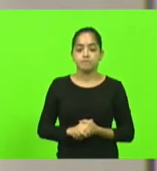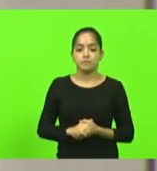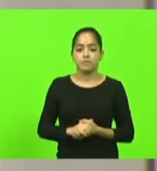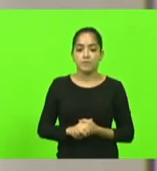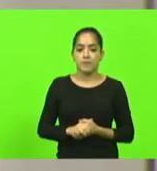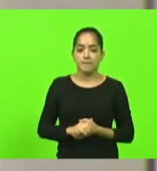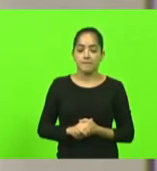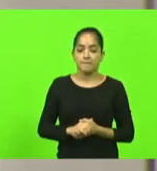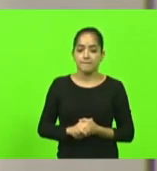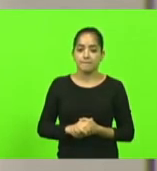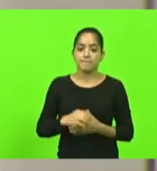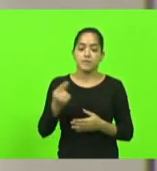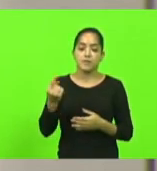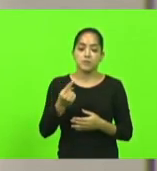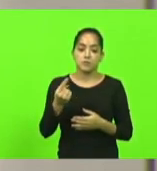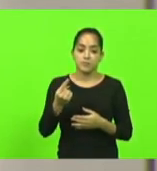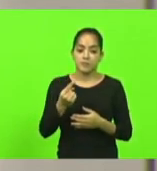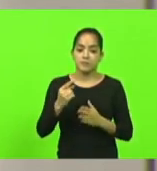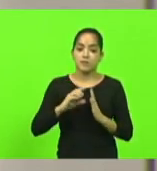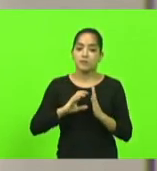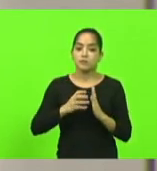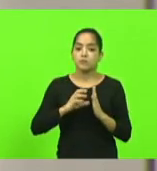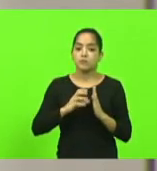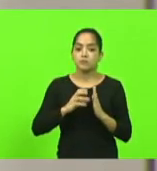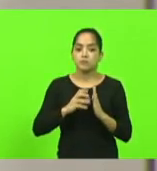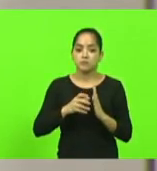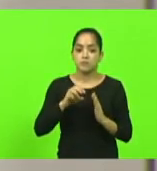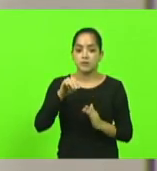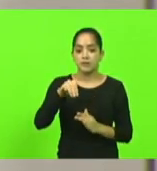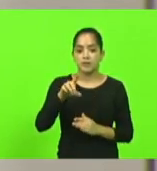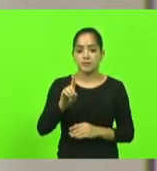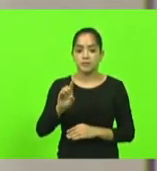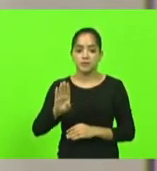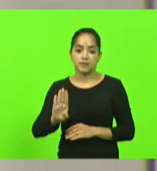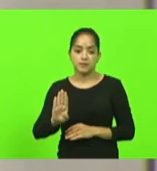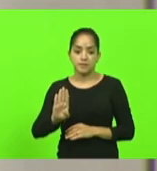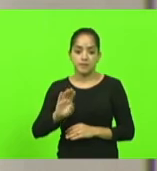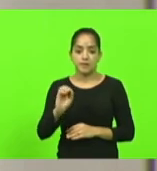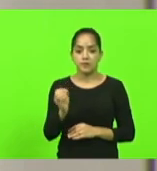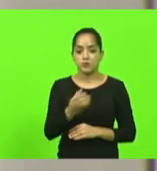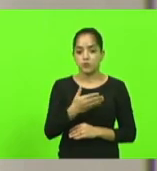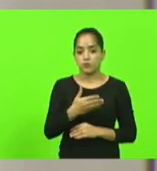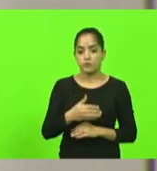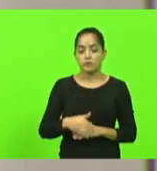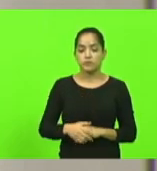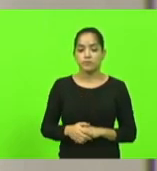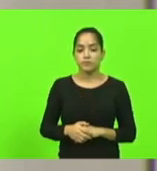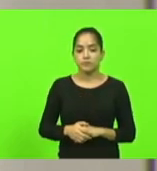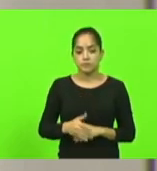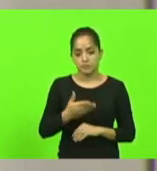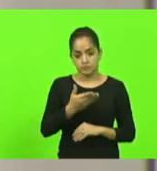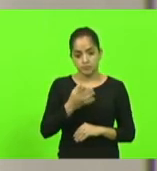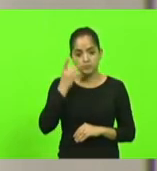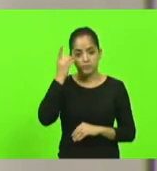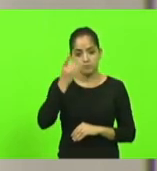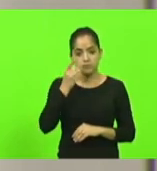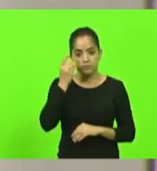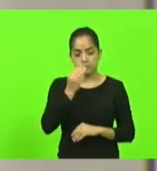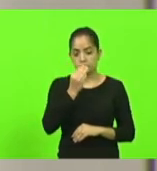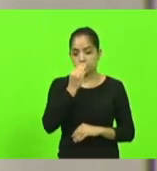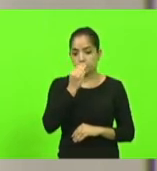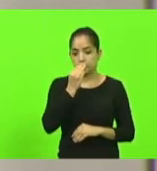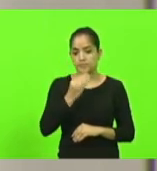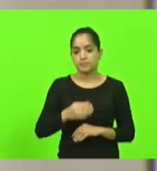e o primeiro bloco do dia bloco MDB partido novo deputado Moacir se eu peço fará uso da